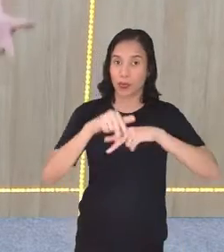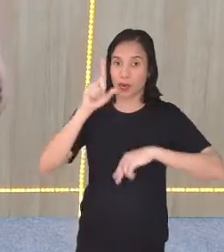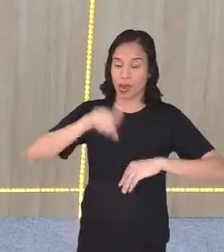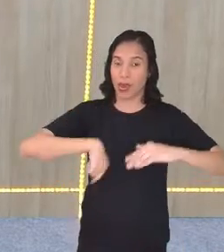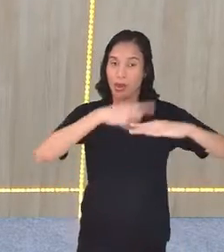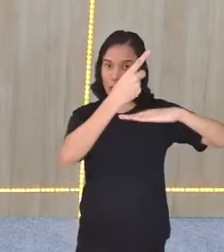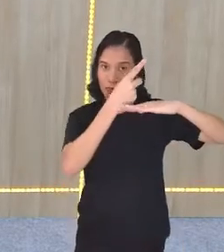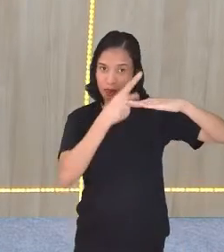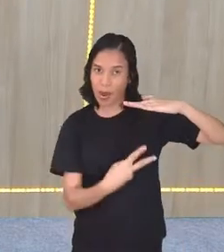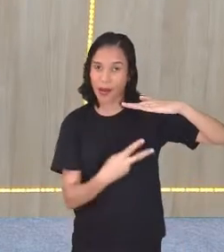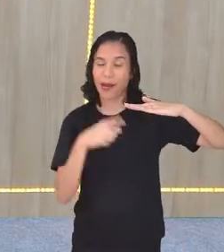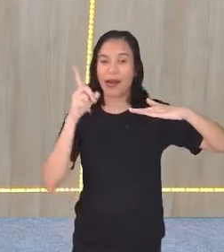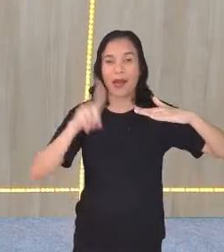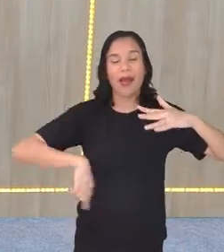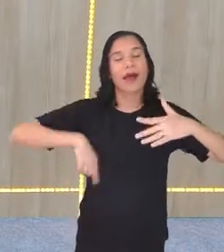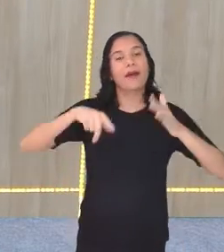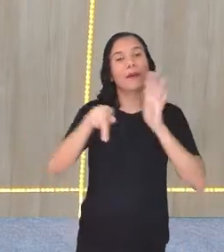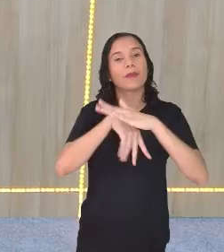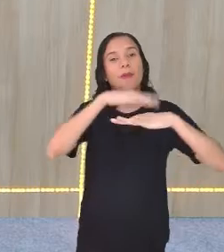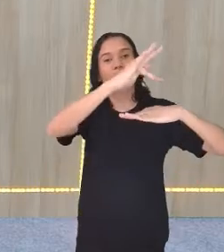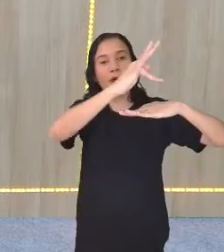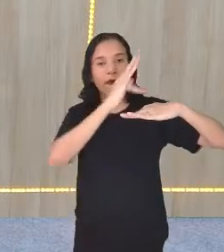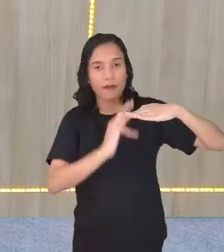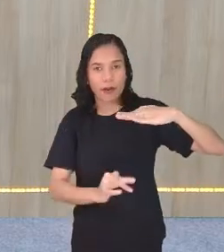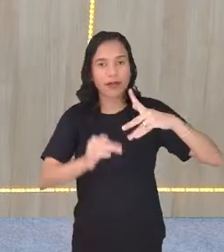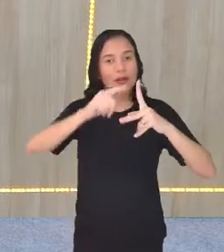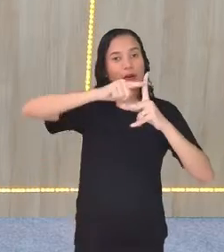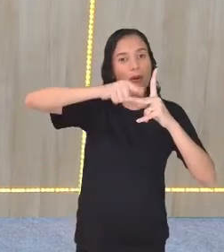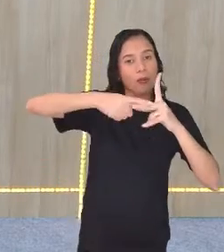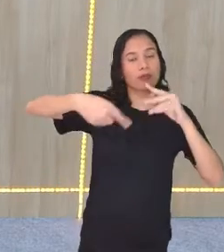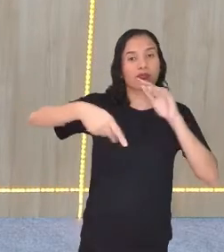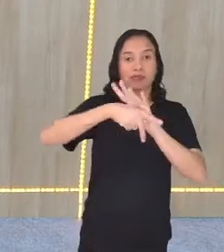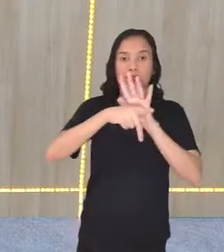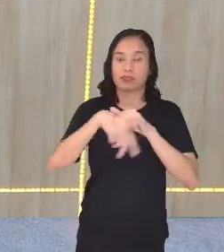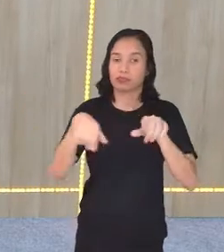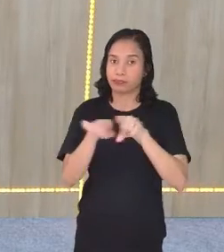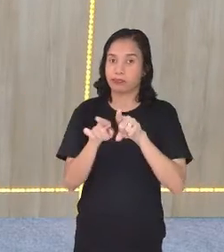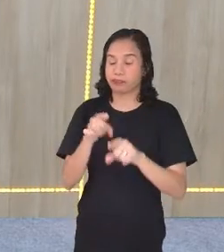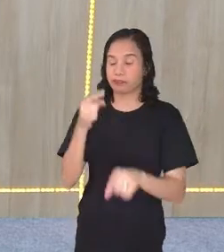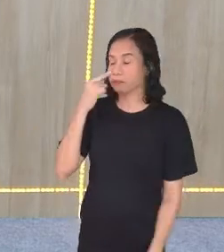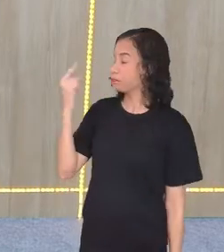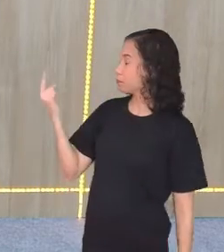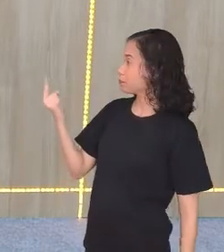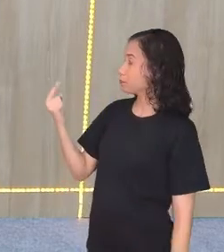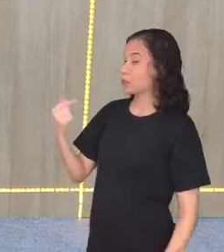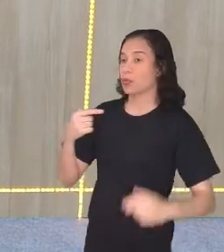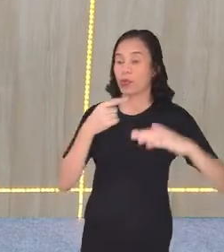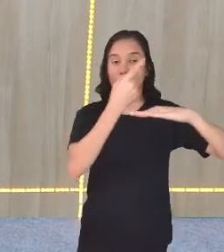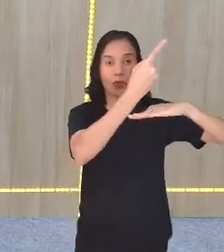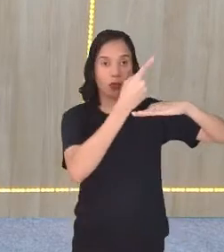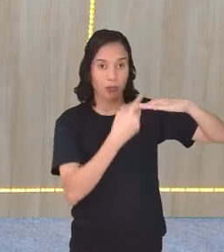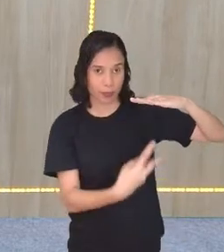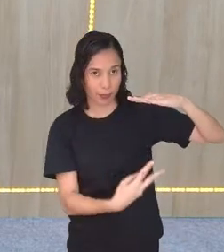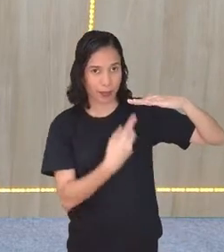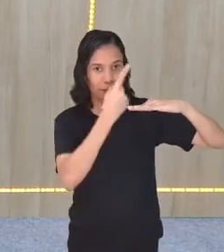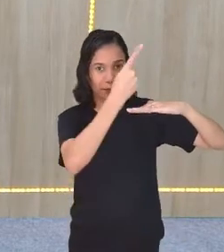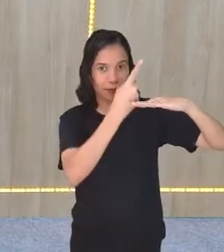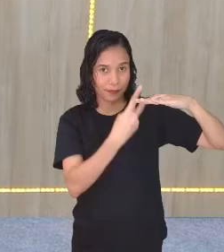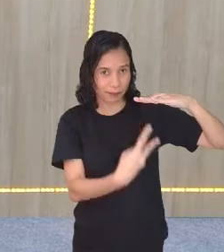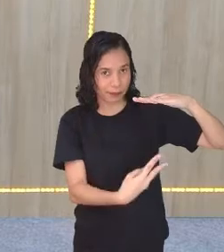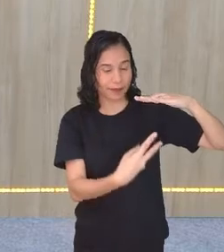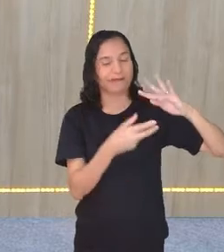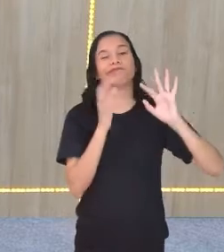que é metade. E fração. Já representa tanto ângulos quanto a parte aritmética em frações. Olha aí. 1 meio, 1 para 2.